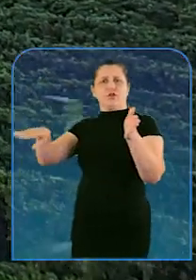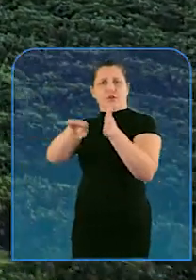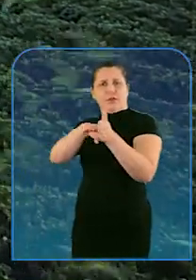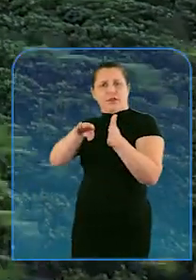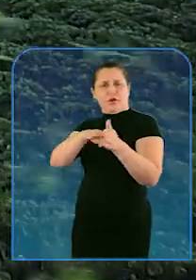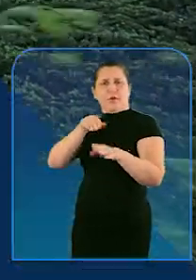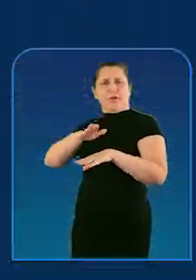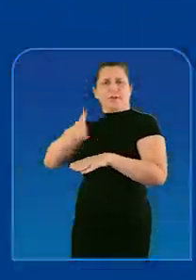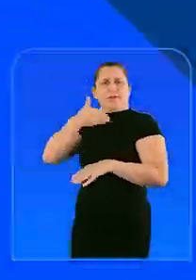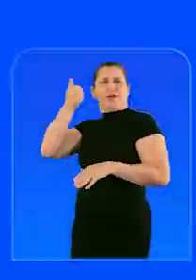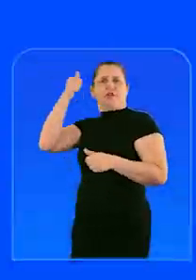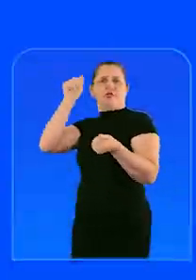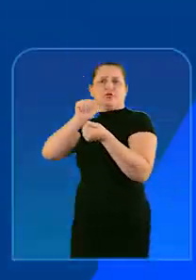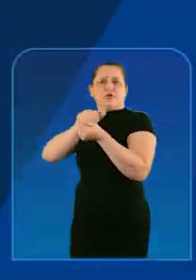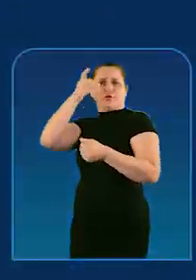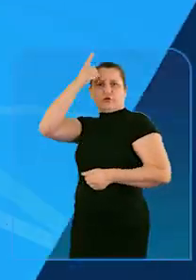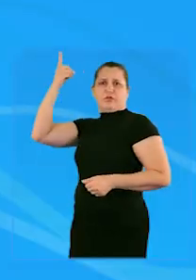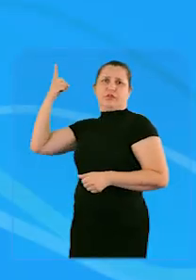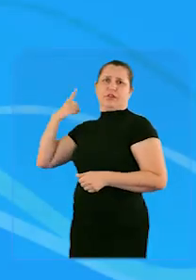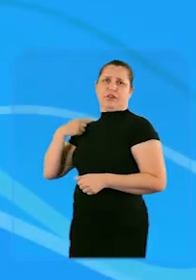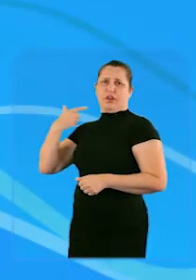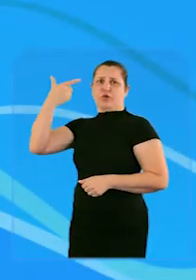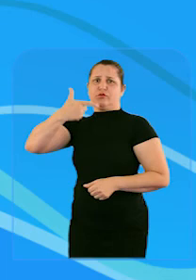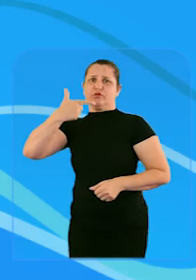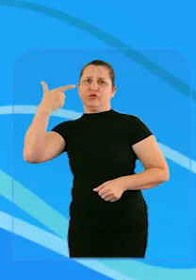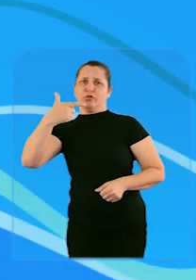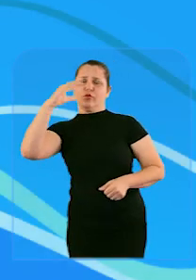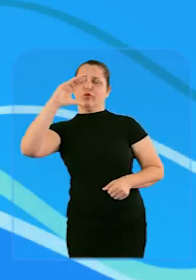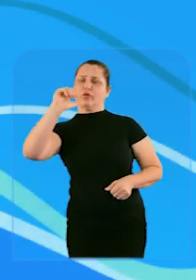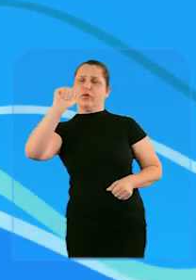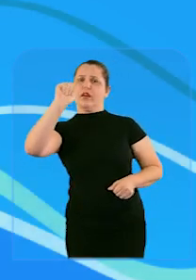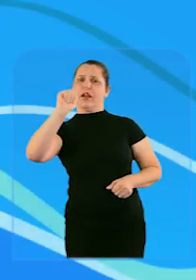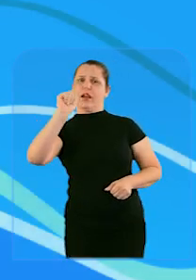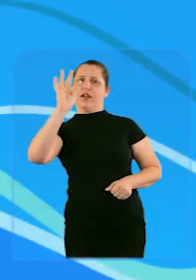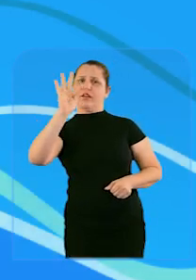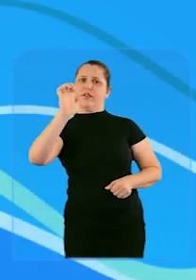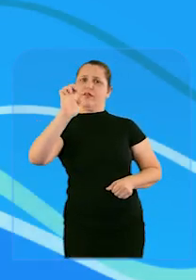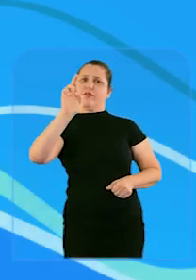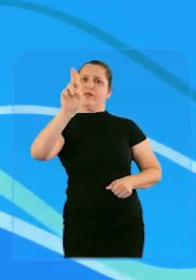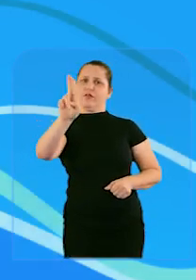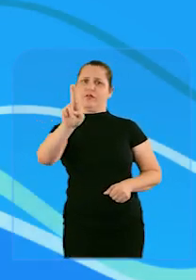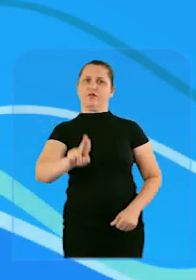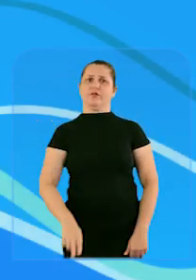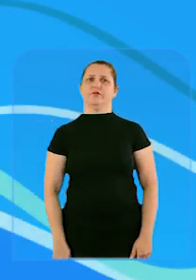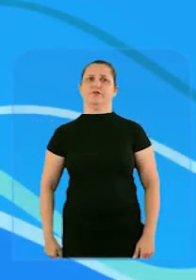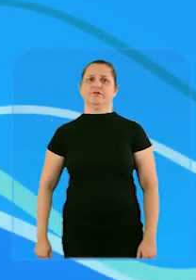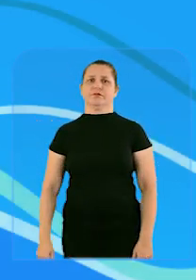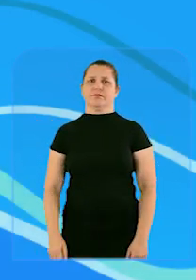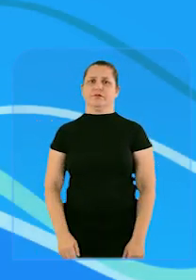São Mateus é muito mais Daniel. Vice Caféu.